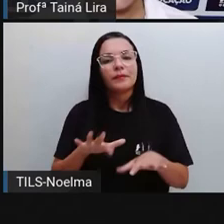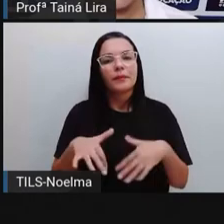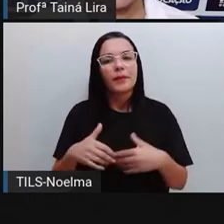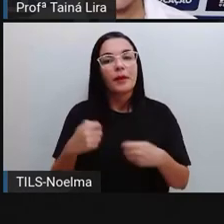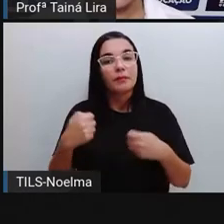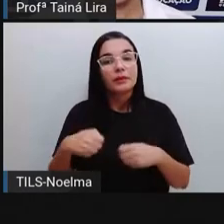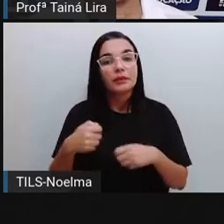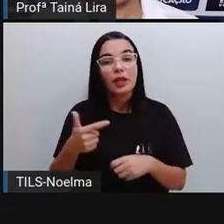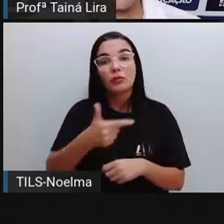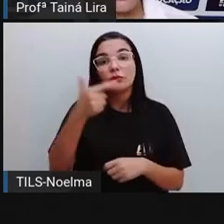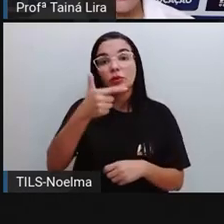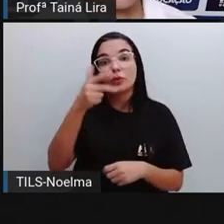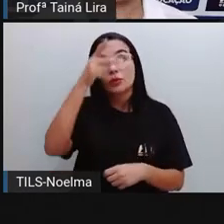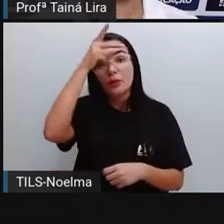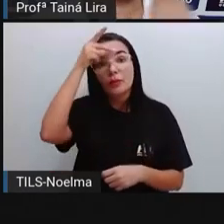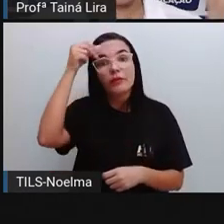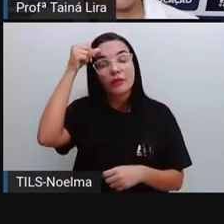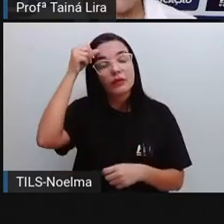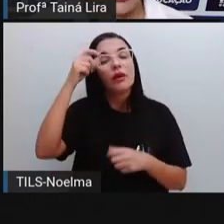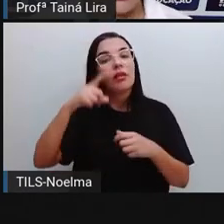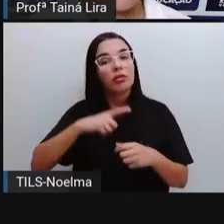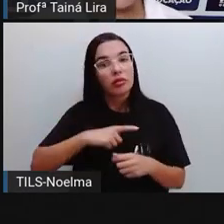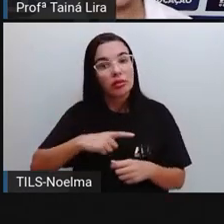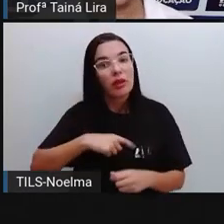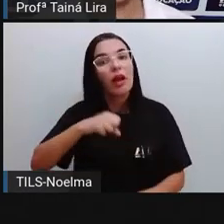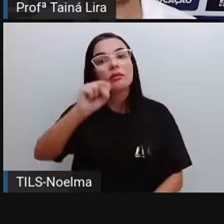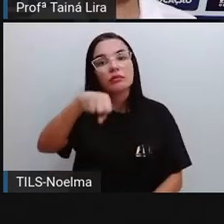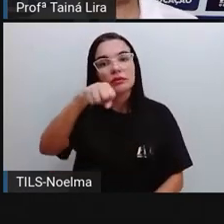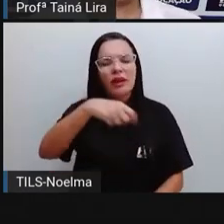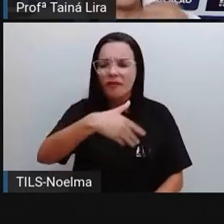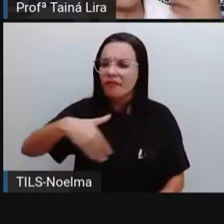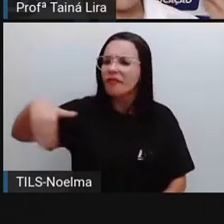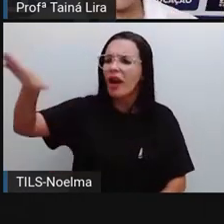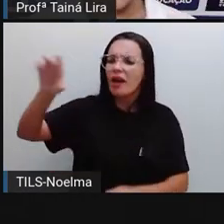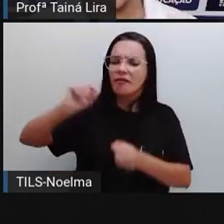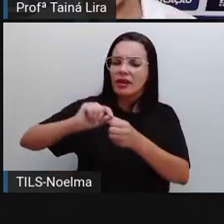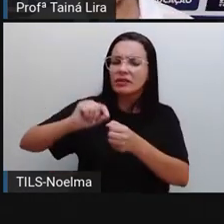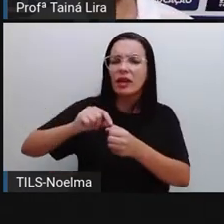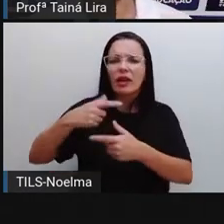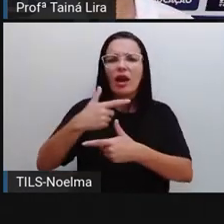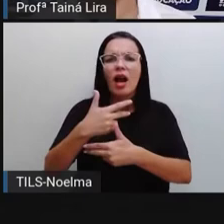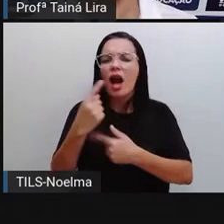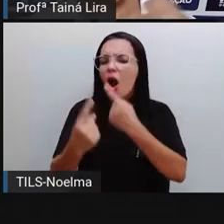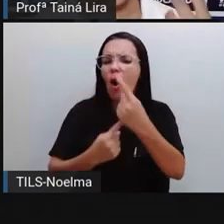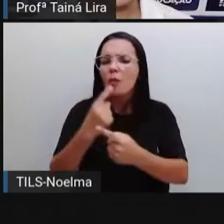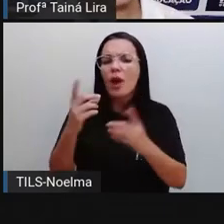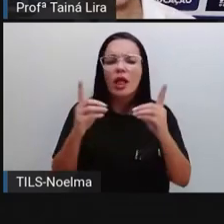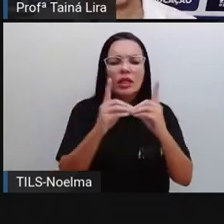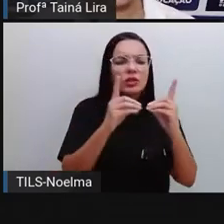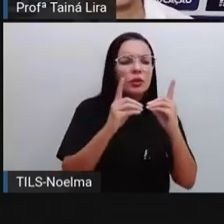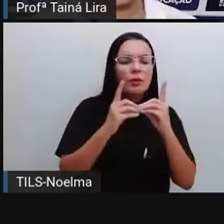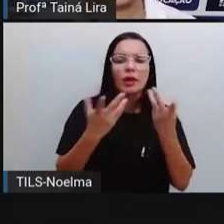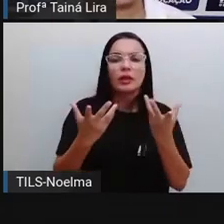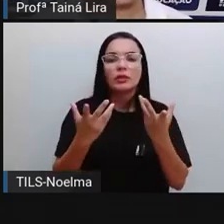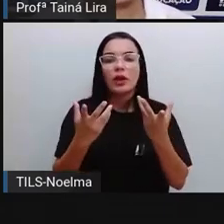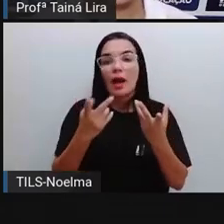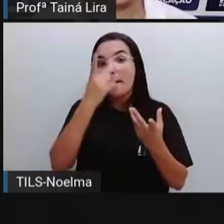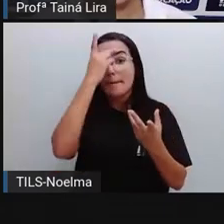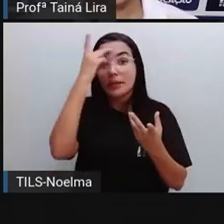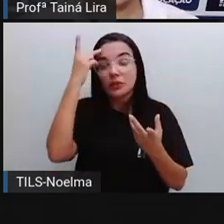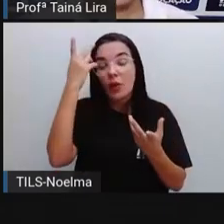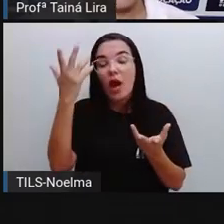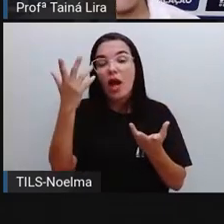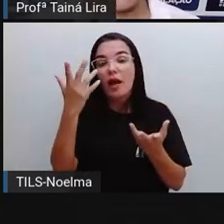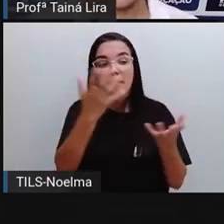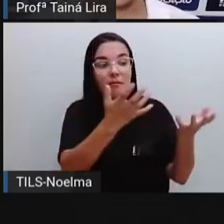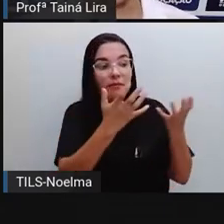delegadas pelo prefeito para o vice-prefeito, né? Fazer algum atendimento a alguma autoridade que o prefeito, no momento, né?